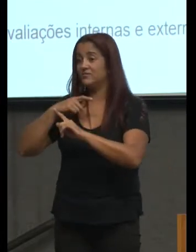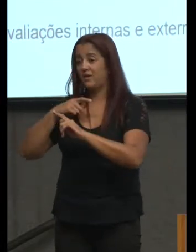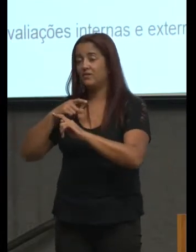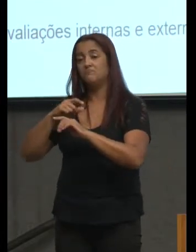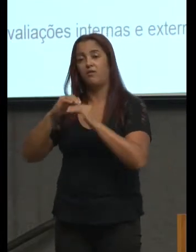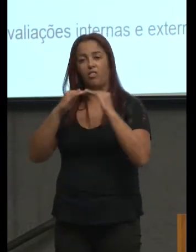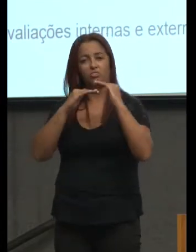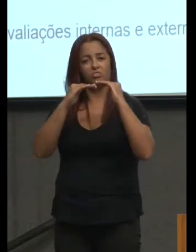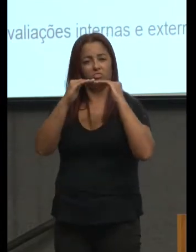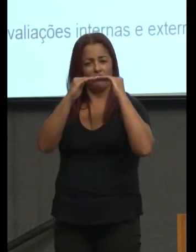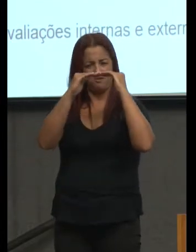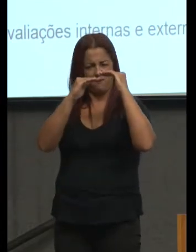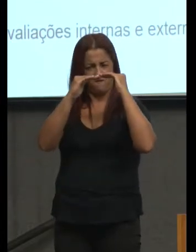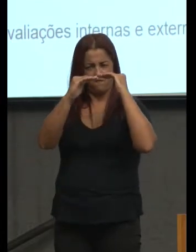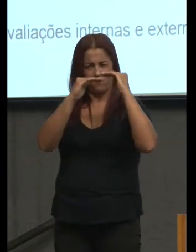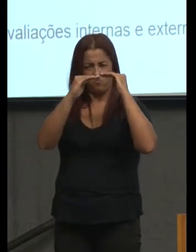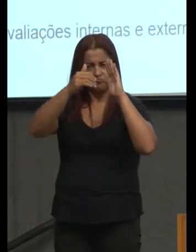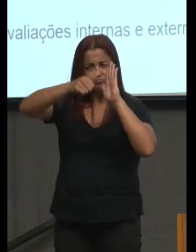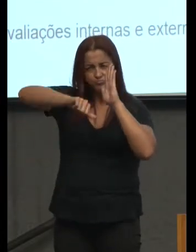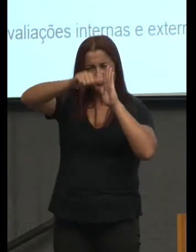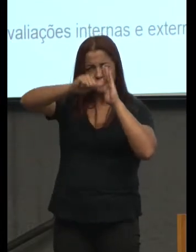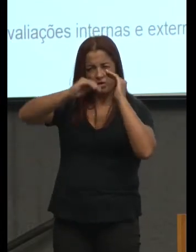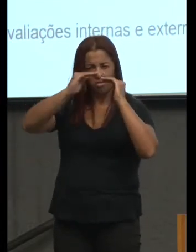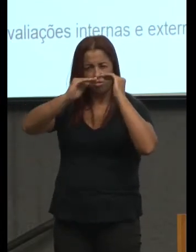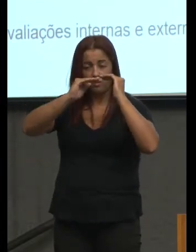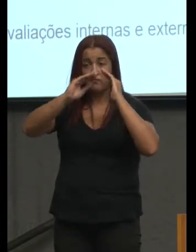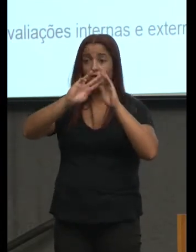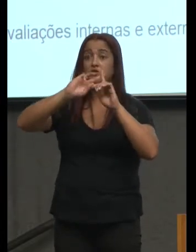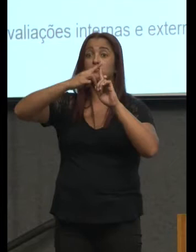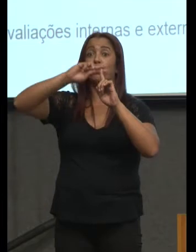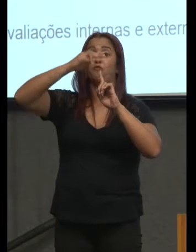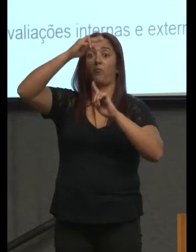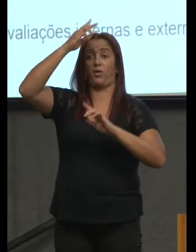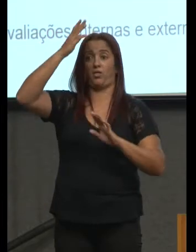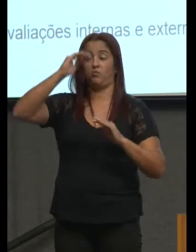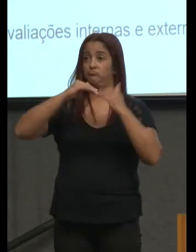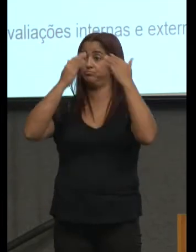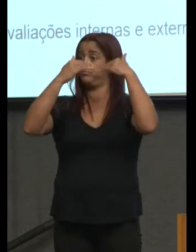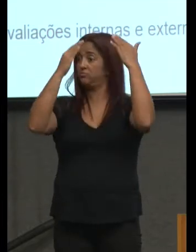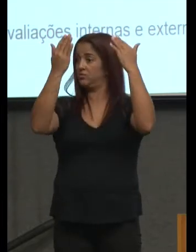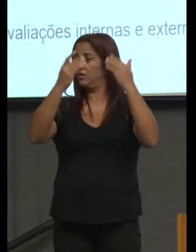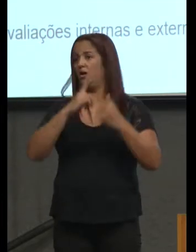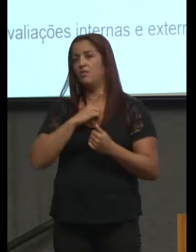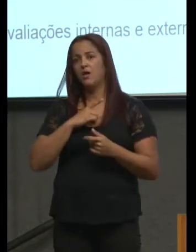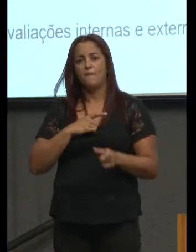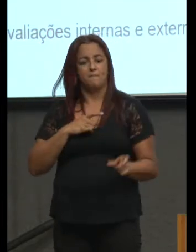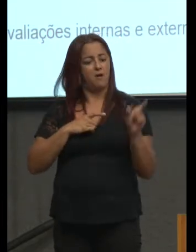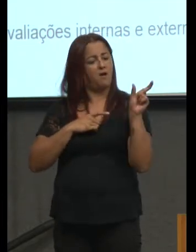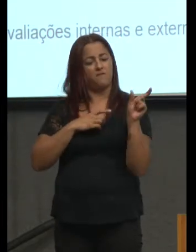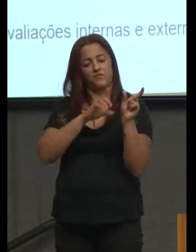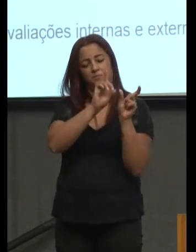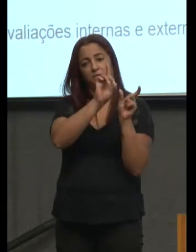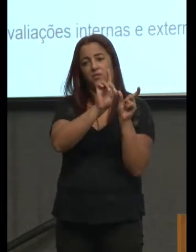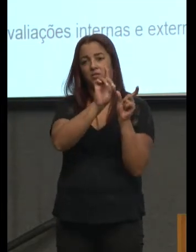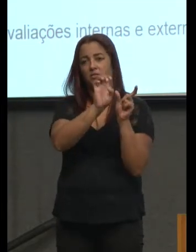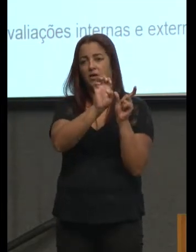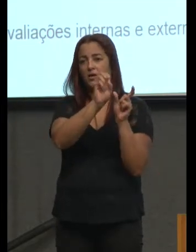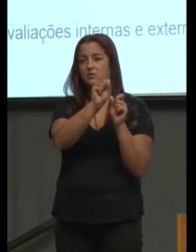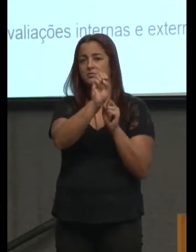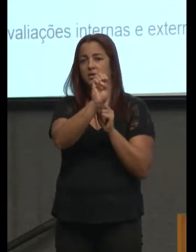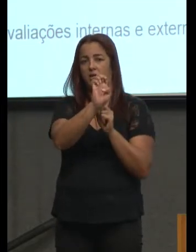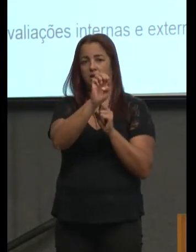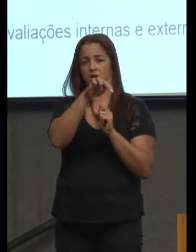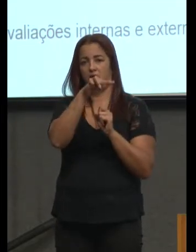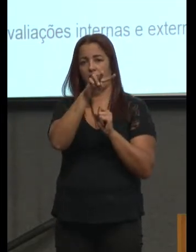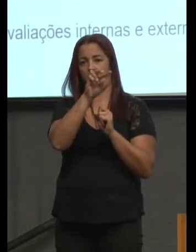desenvolvimento então como hoje a palavra desenvolvimento felizmente ela ganhou